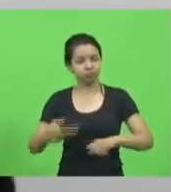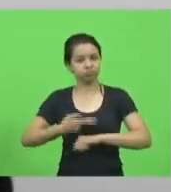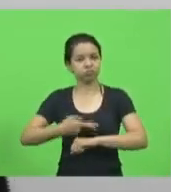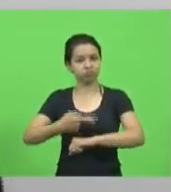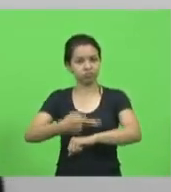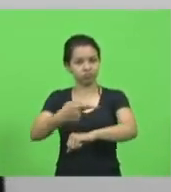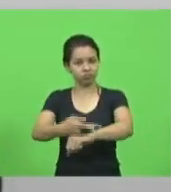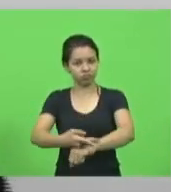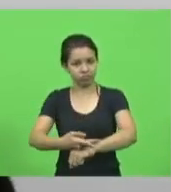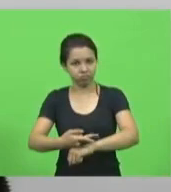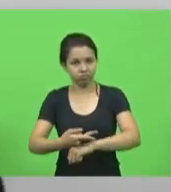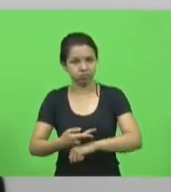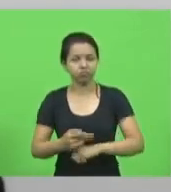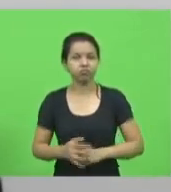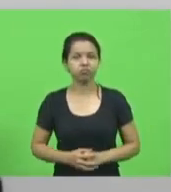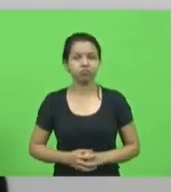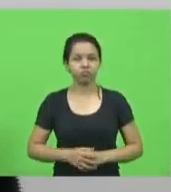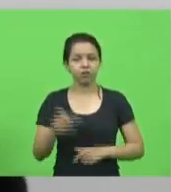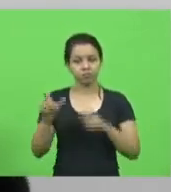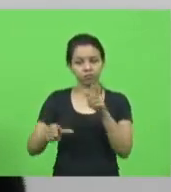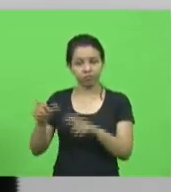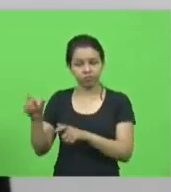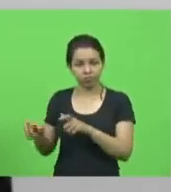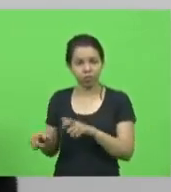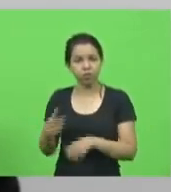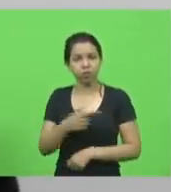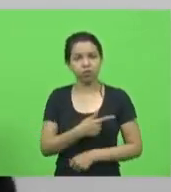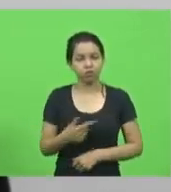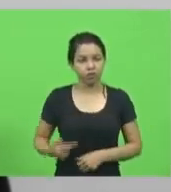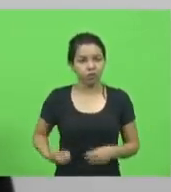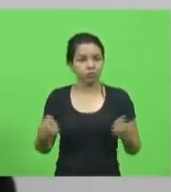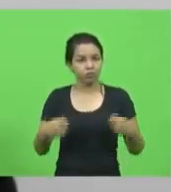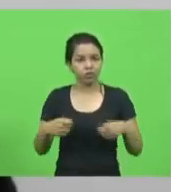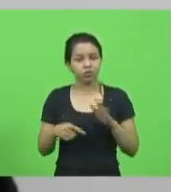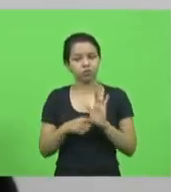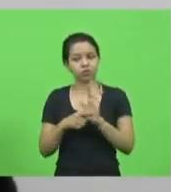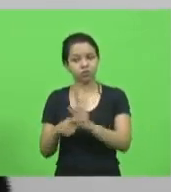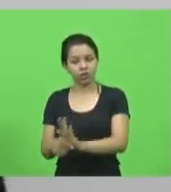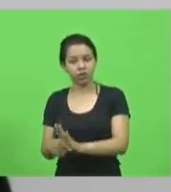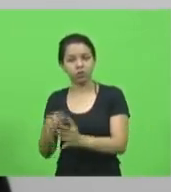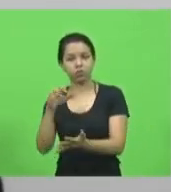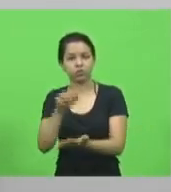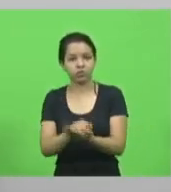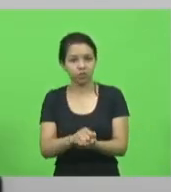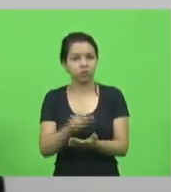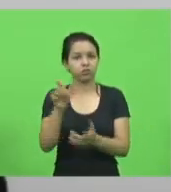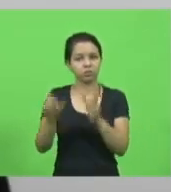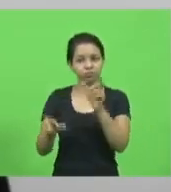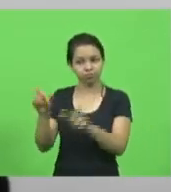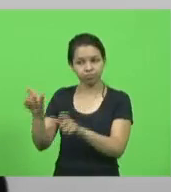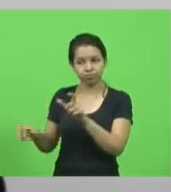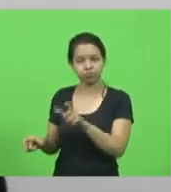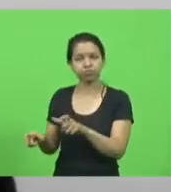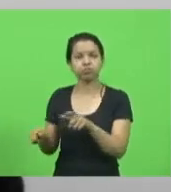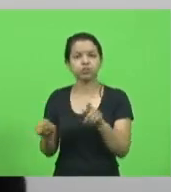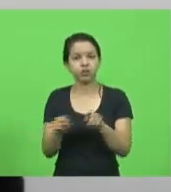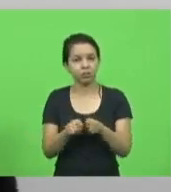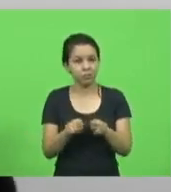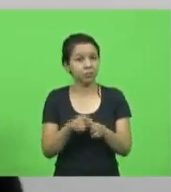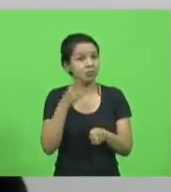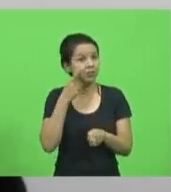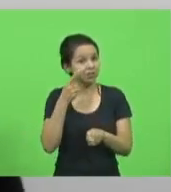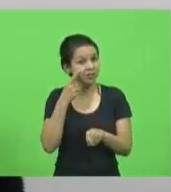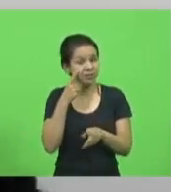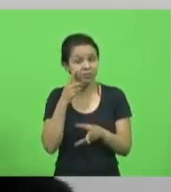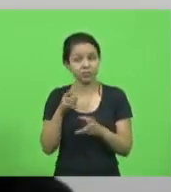mais leitos. Pessoal, o governo precisa ajudar na contratação de pessoal. tem que ver, inclusive, essa dificuldade de